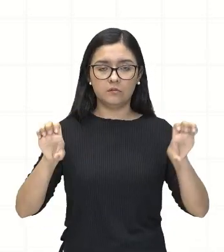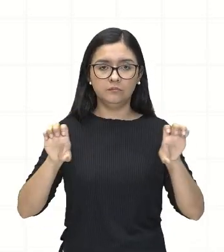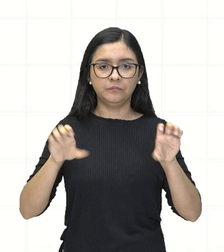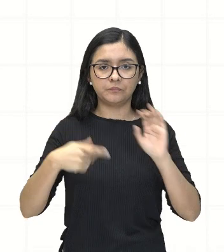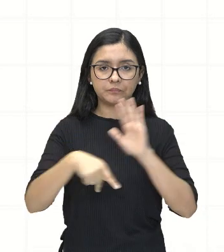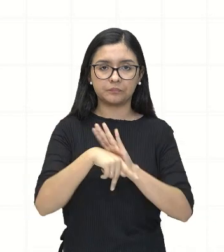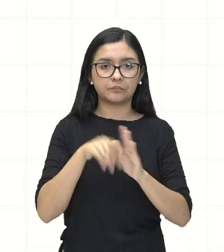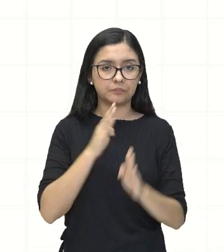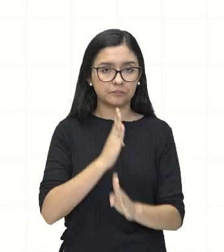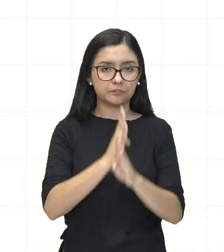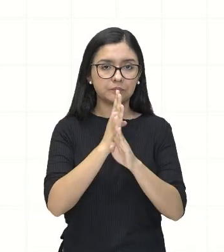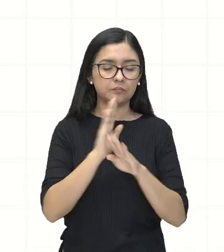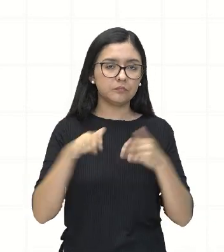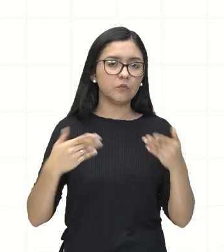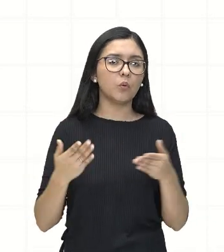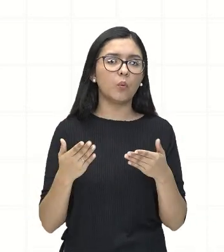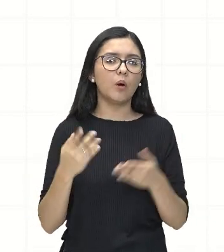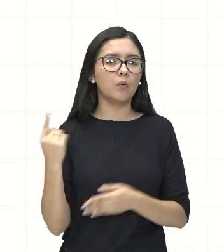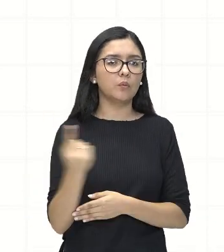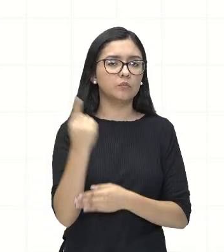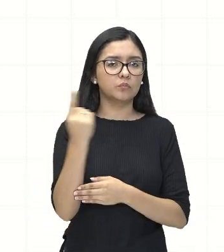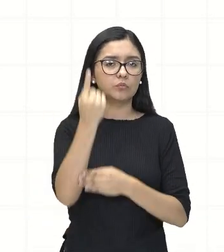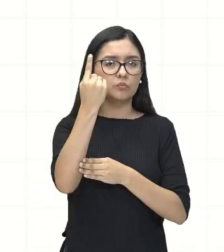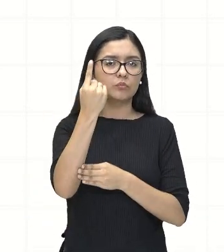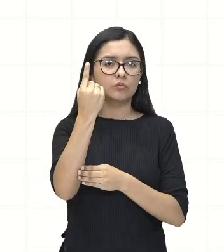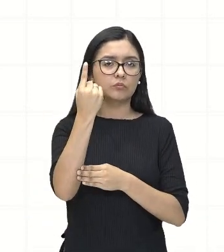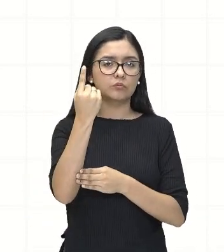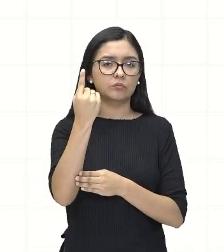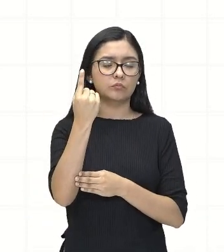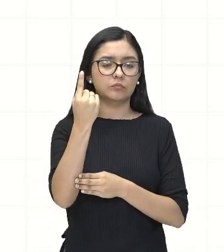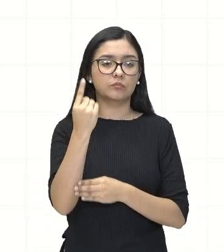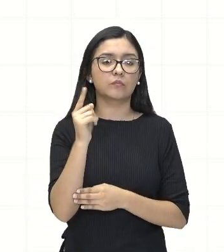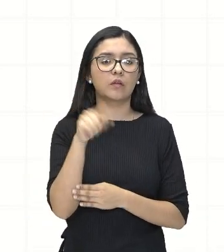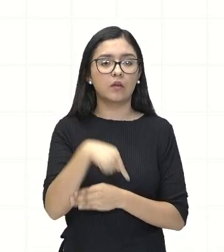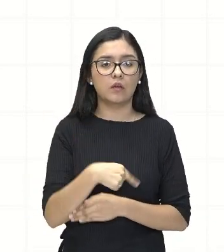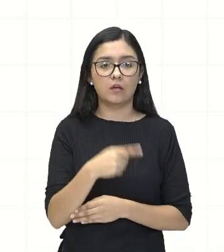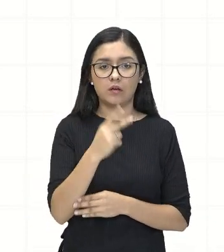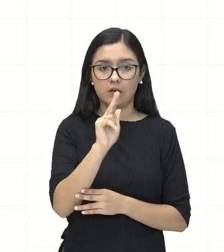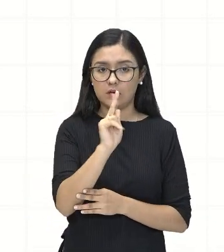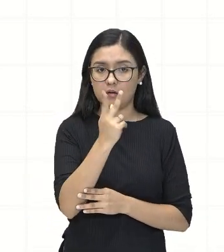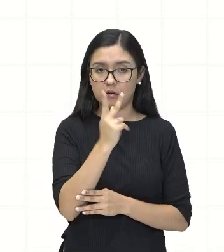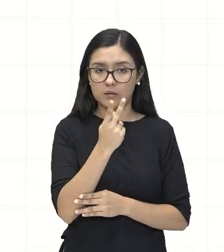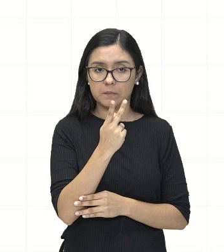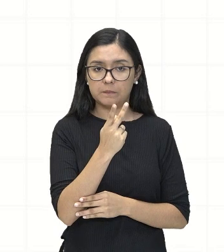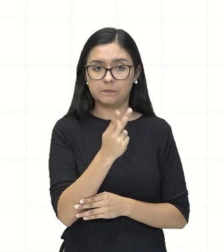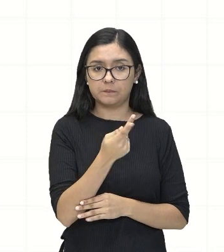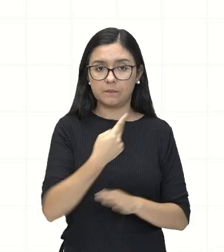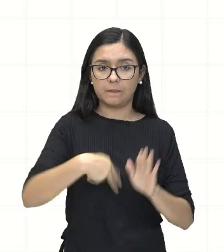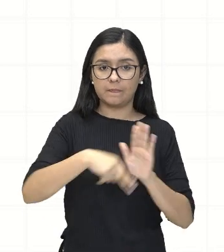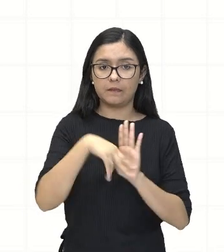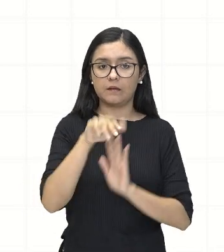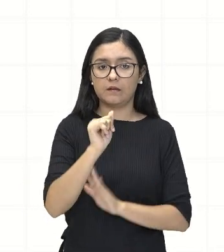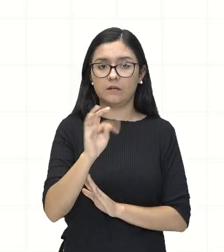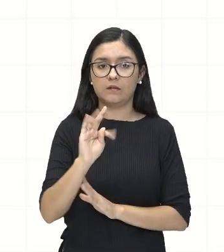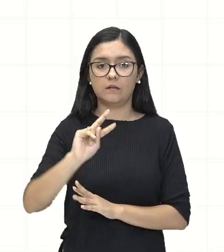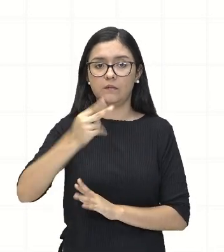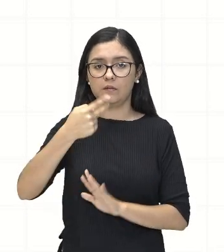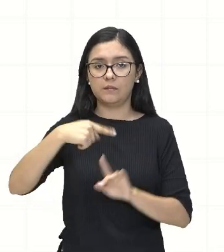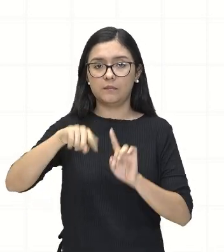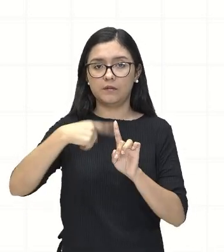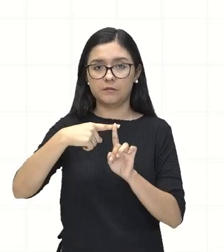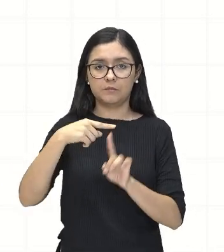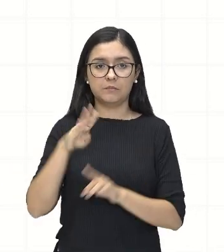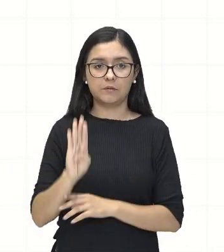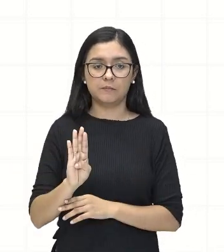para encontrarmos a altura, né? É igual a H igual a T ao quadrado mais B.